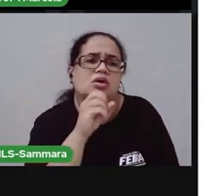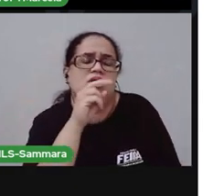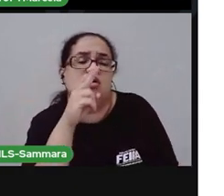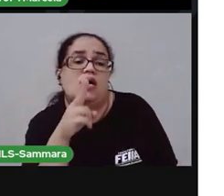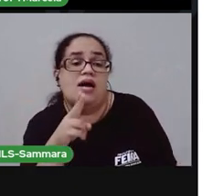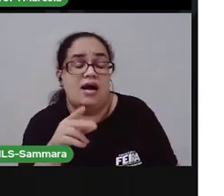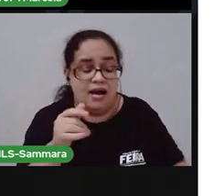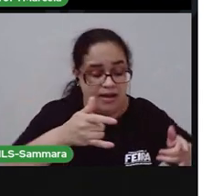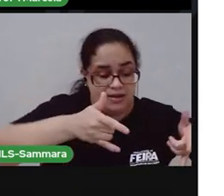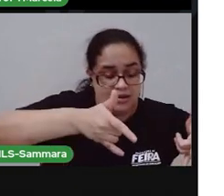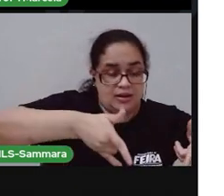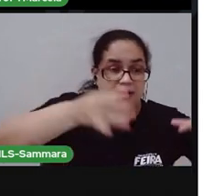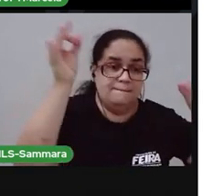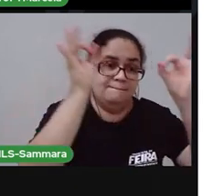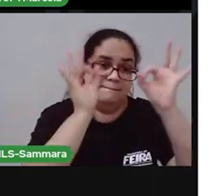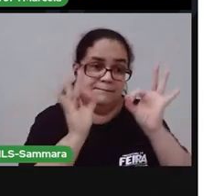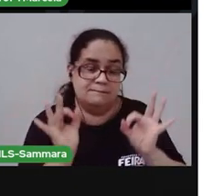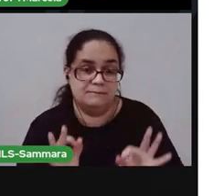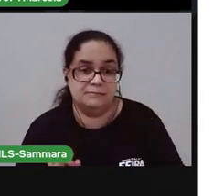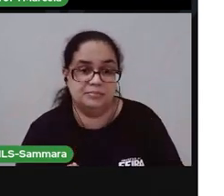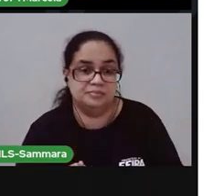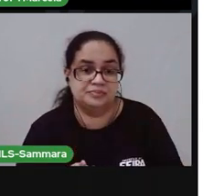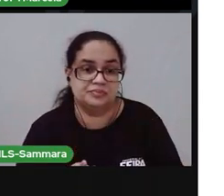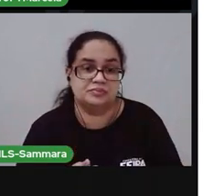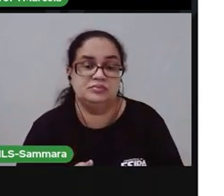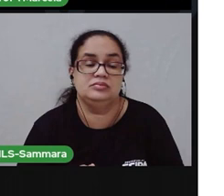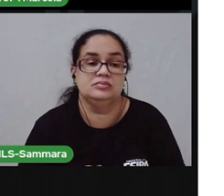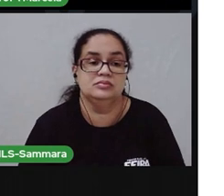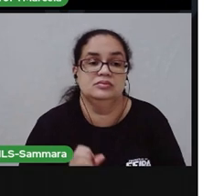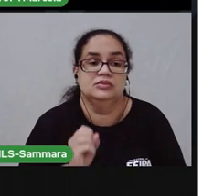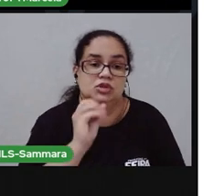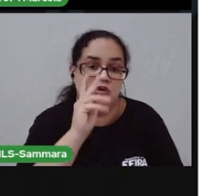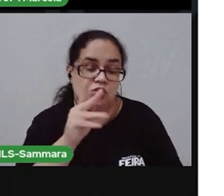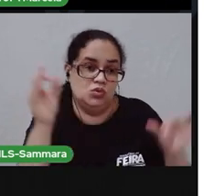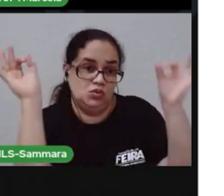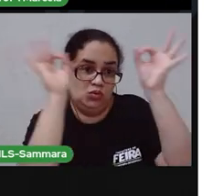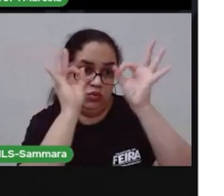forrando a cama, arrumando a cama, né? Arrumar,